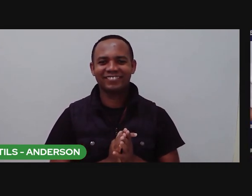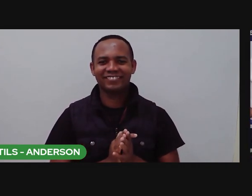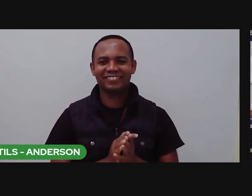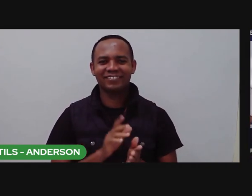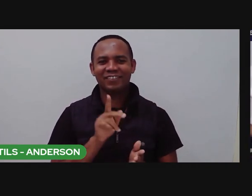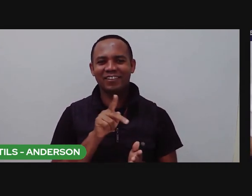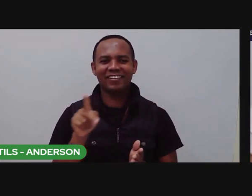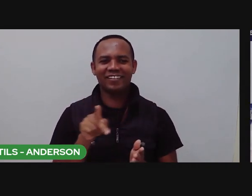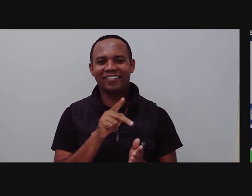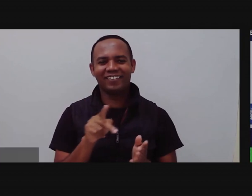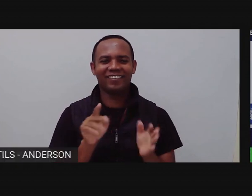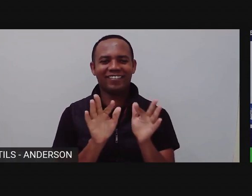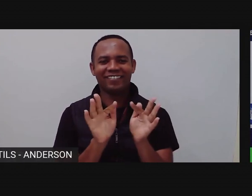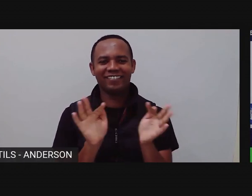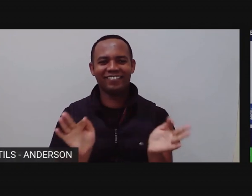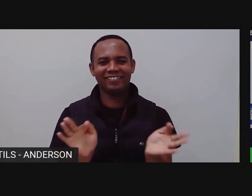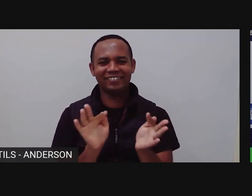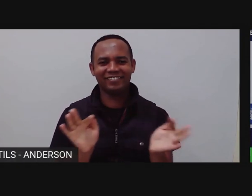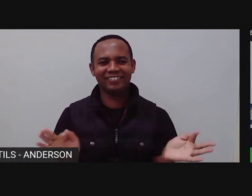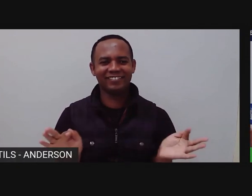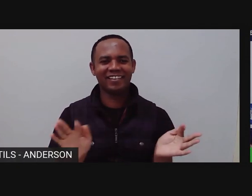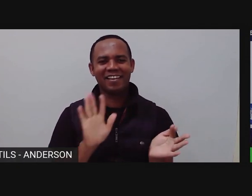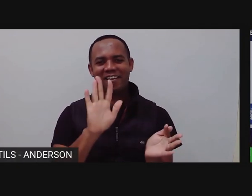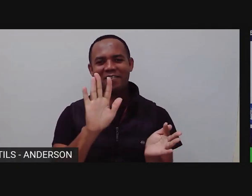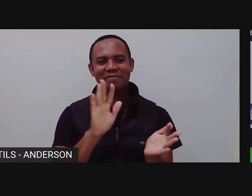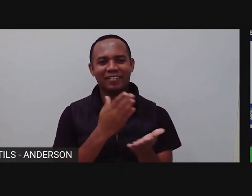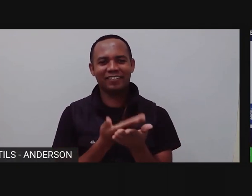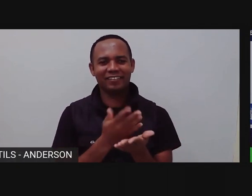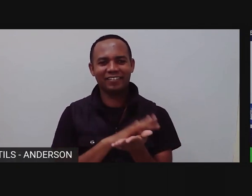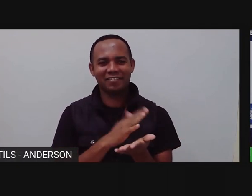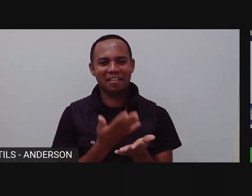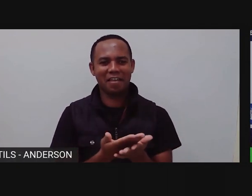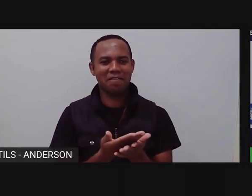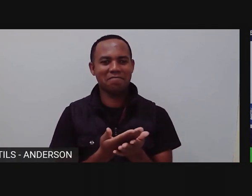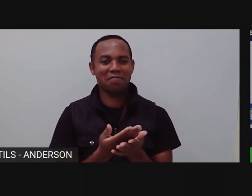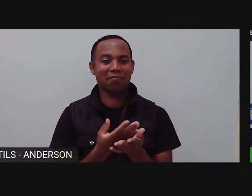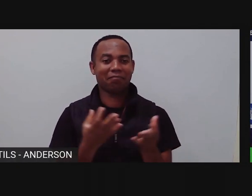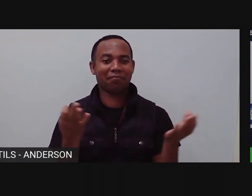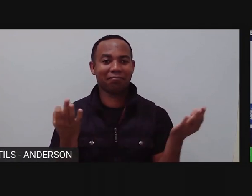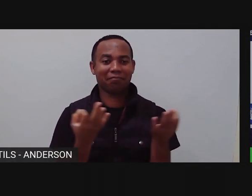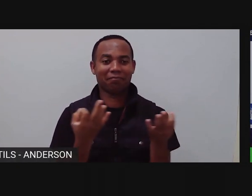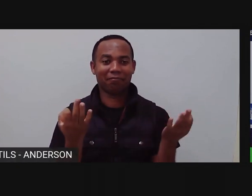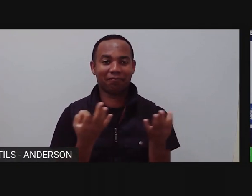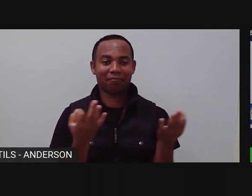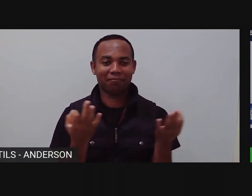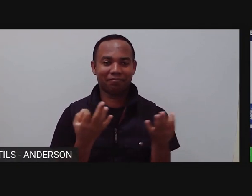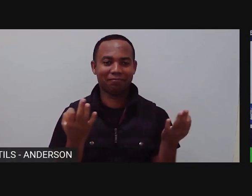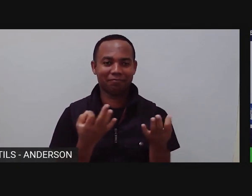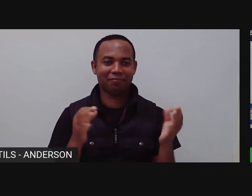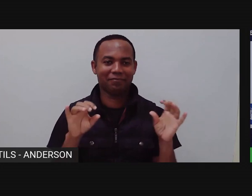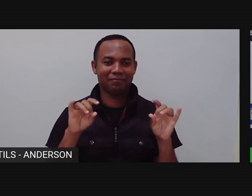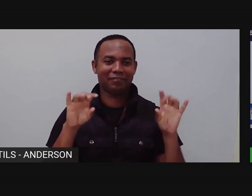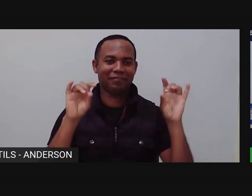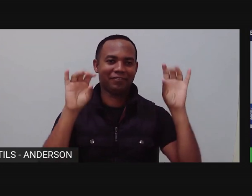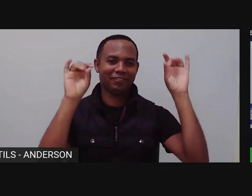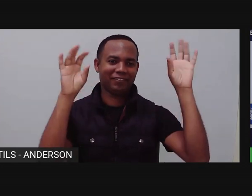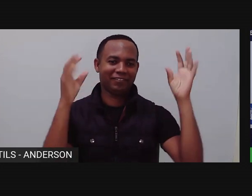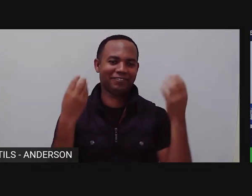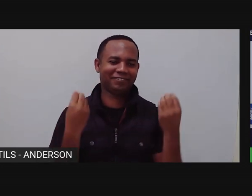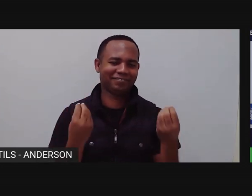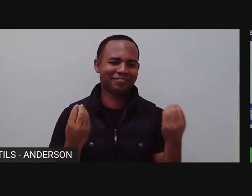só de jalequinho. Mas o intérprete vem aqui, todo trabalhado na elegância. Quem aguenta? Quem aguenta?